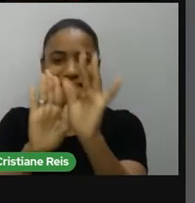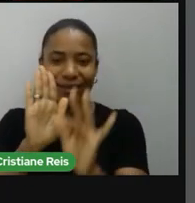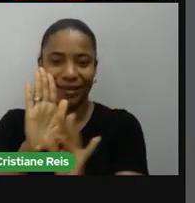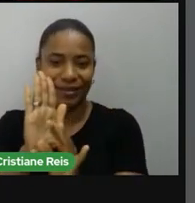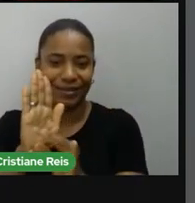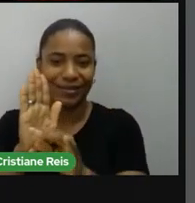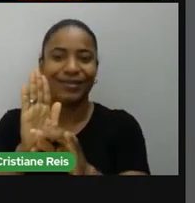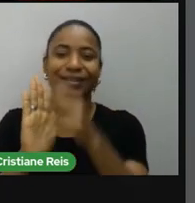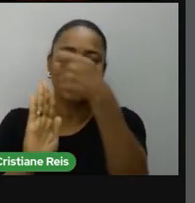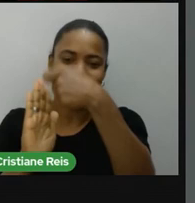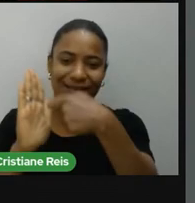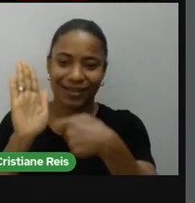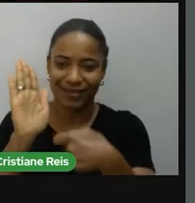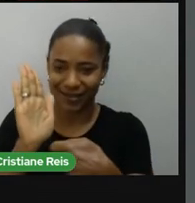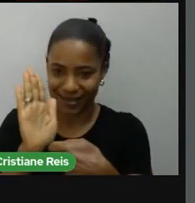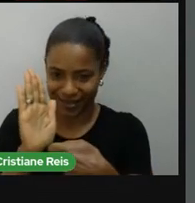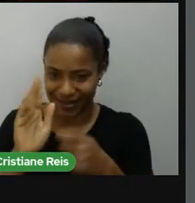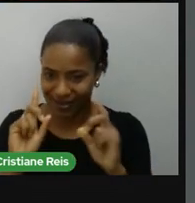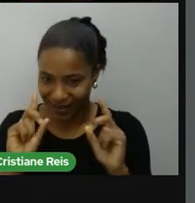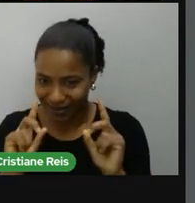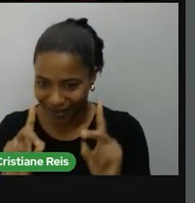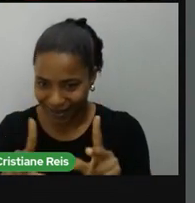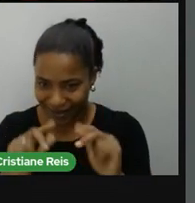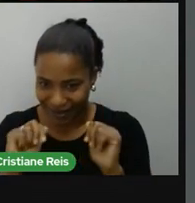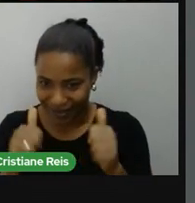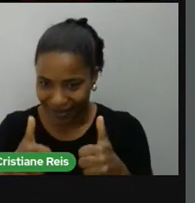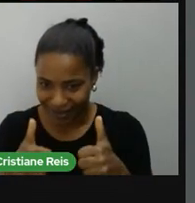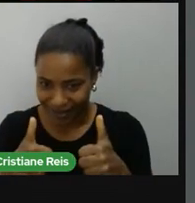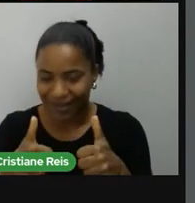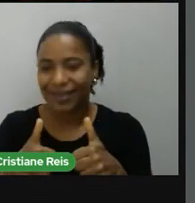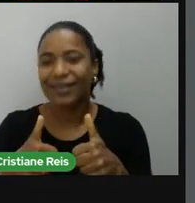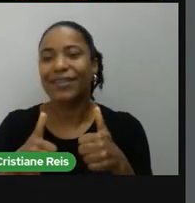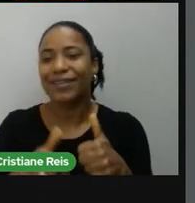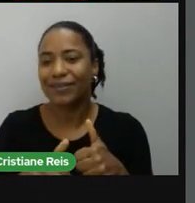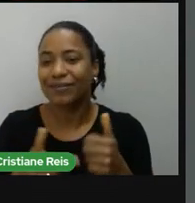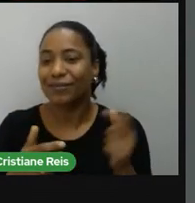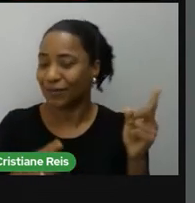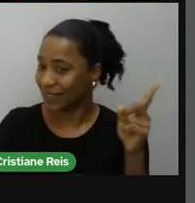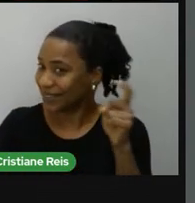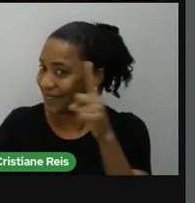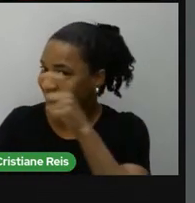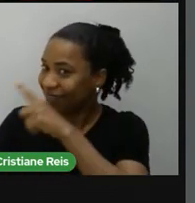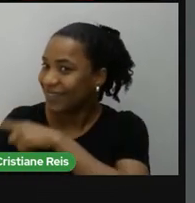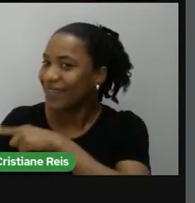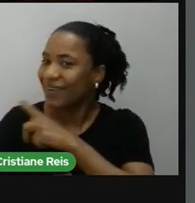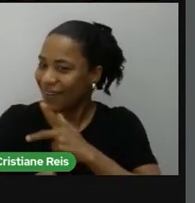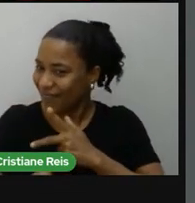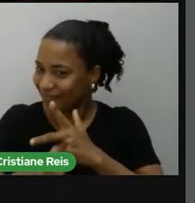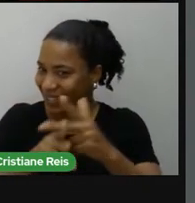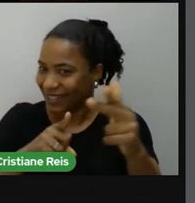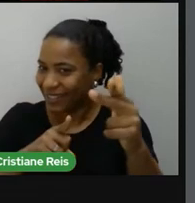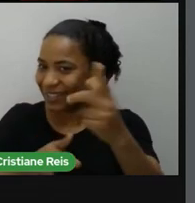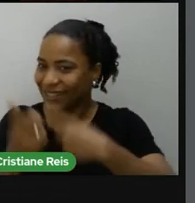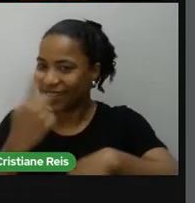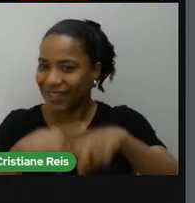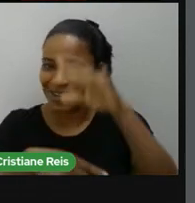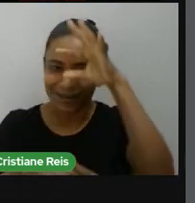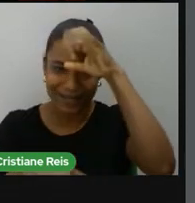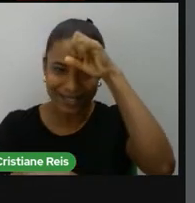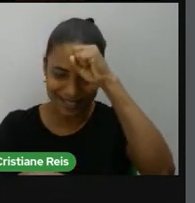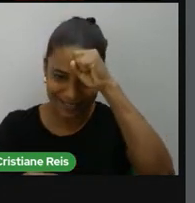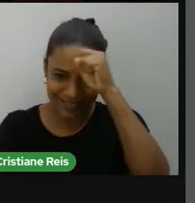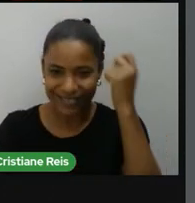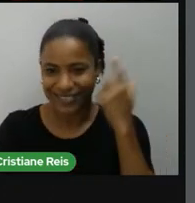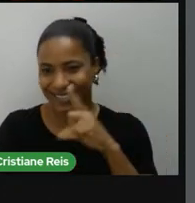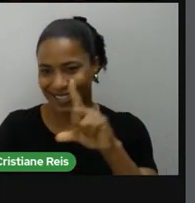Vamos vencer esse desafio? É vencendo desafios que nós aprendemos. Let's go! Vamos lá?